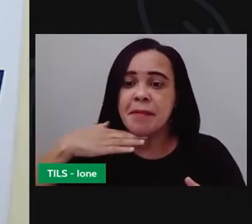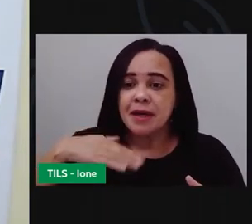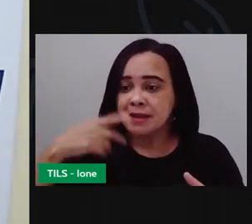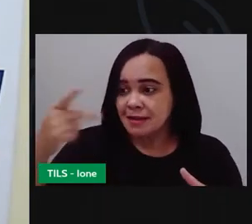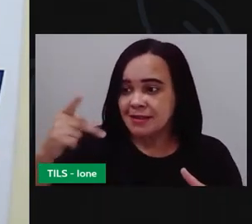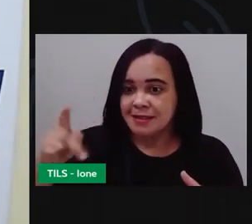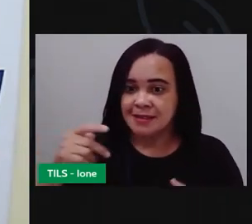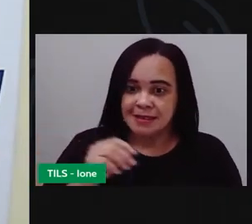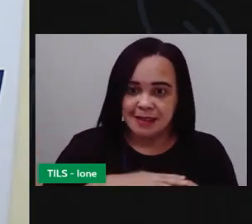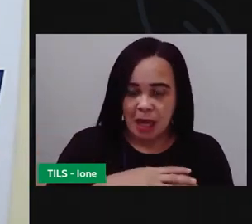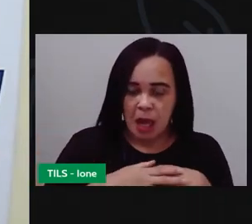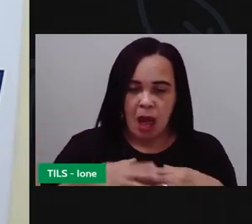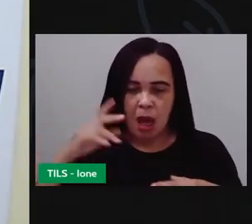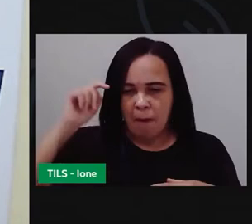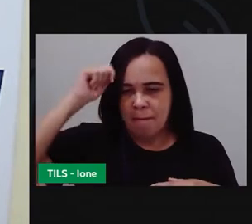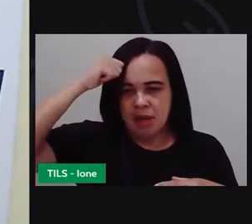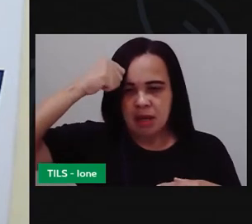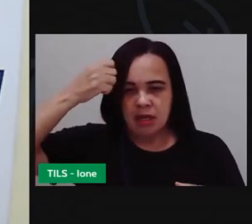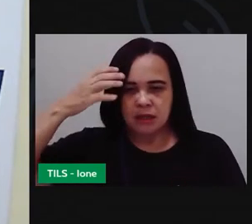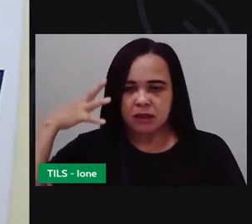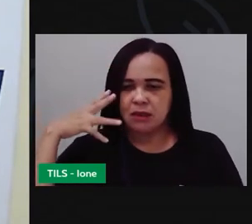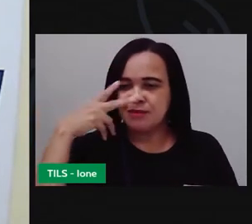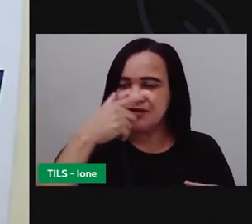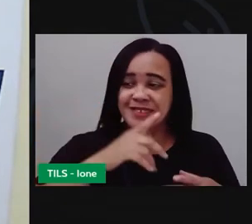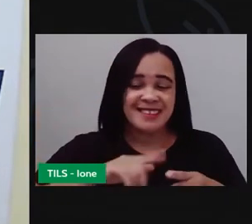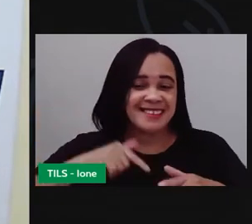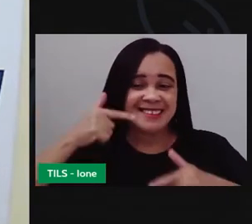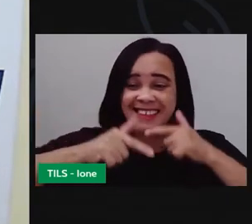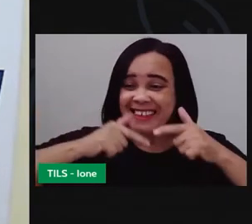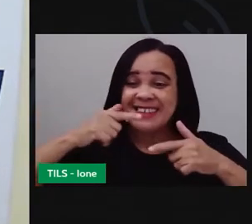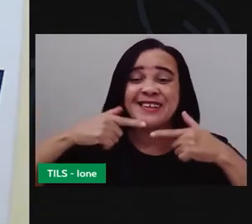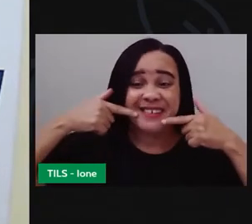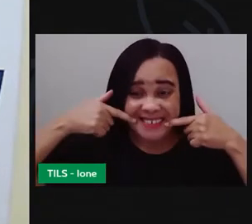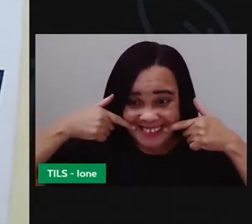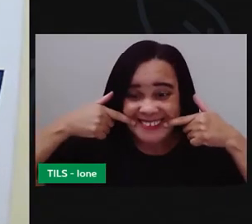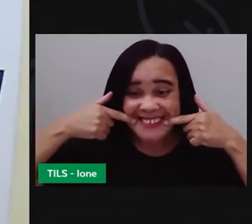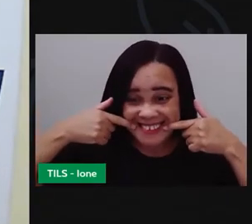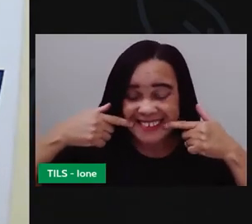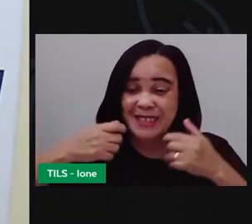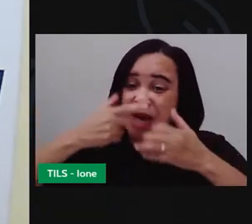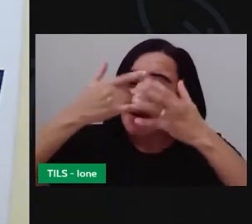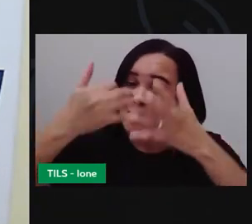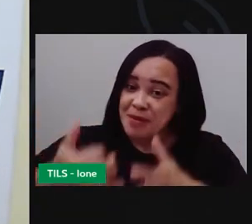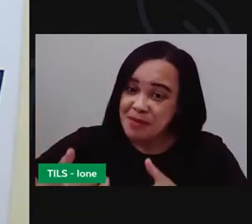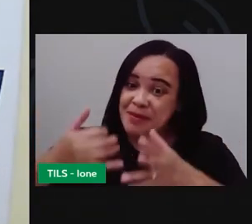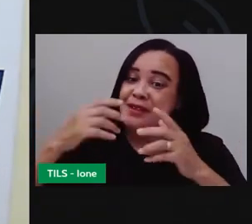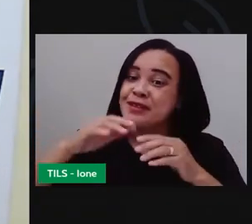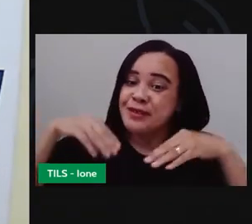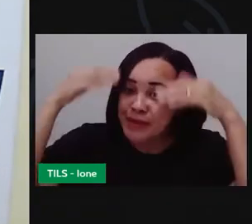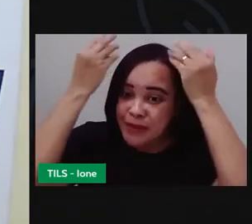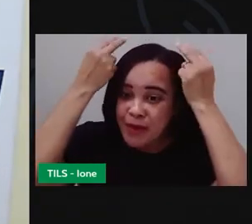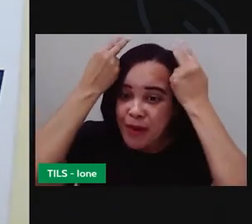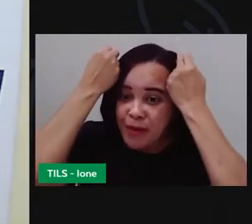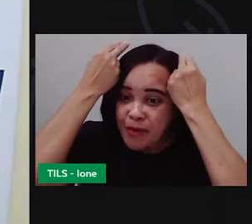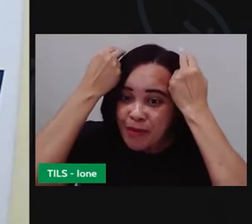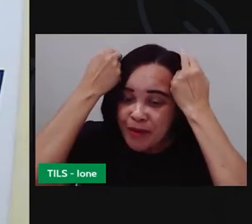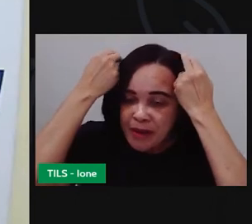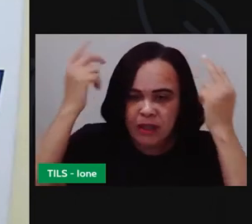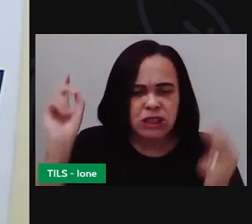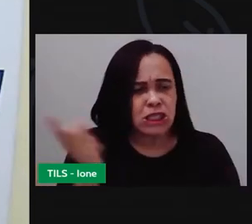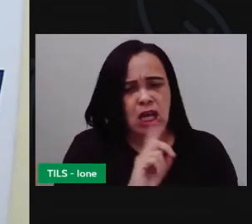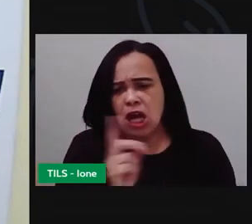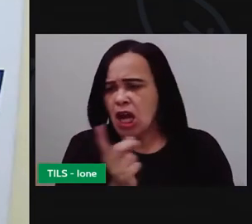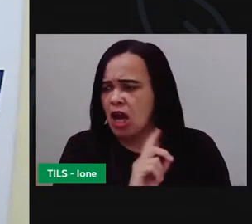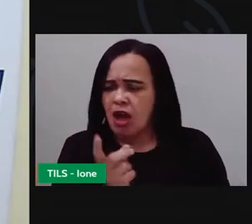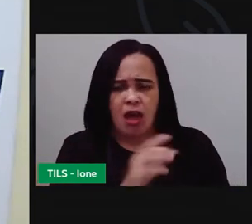preta, risunha, ela foi logo contando para o coelho. Não é nada disso, seu